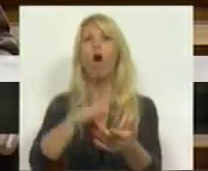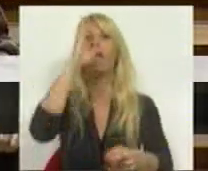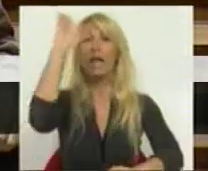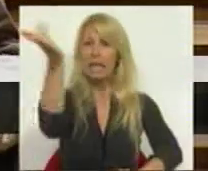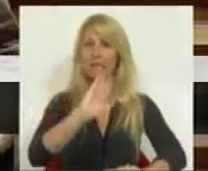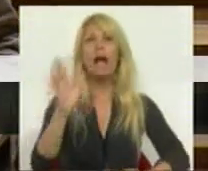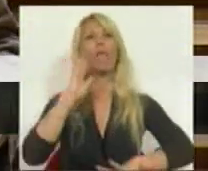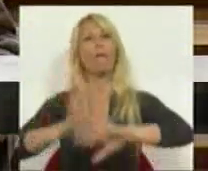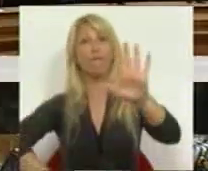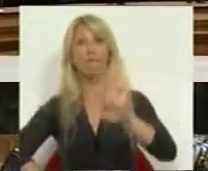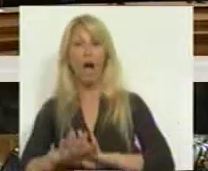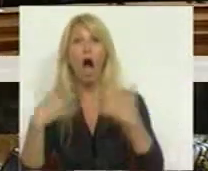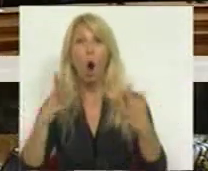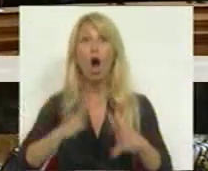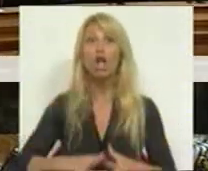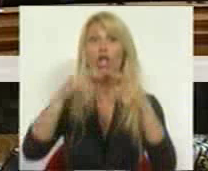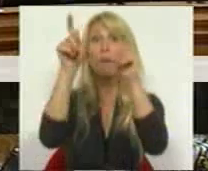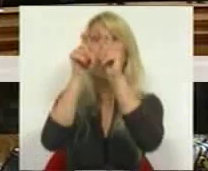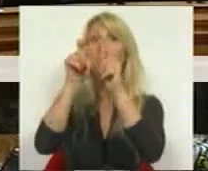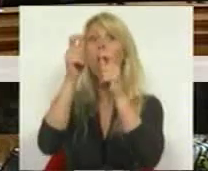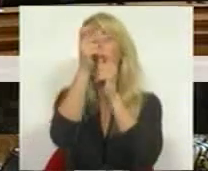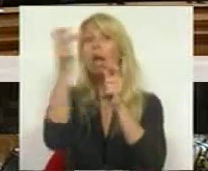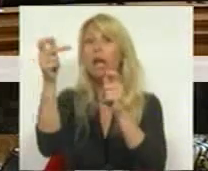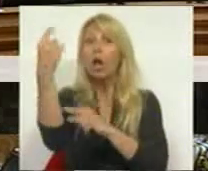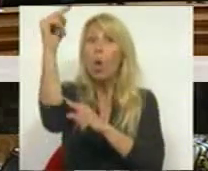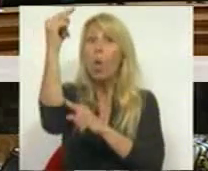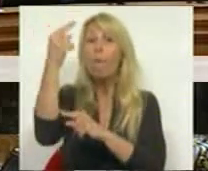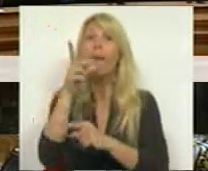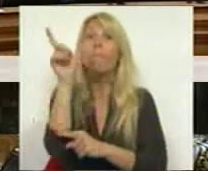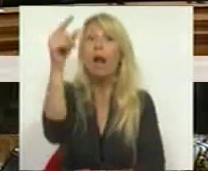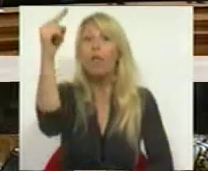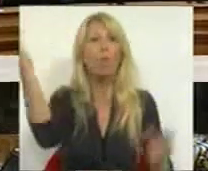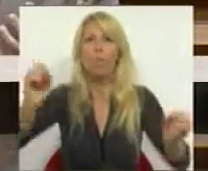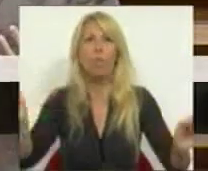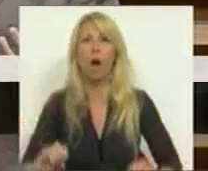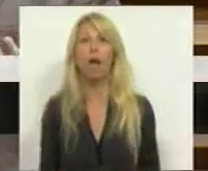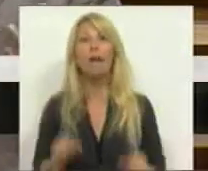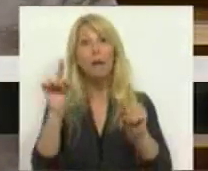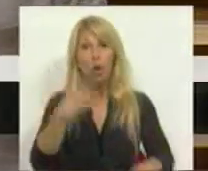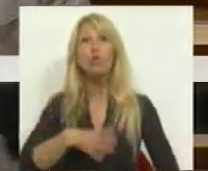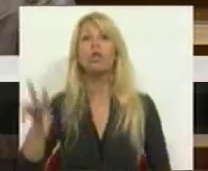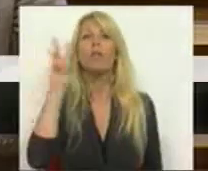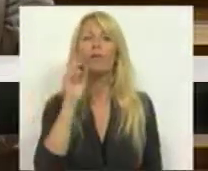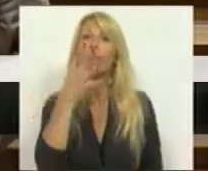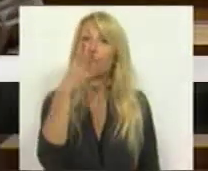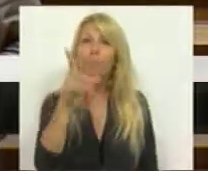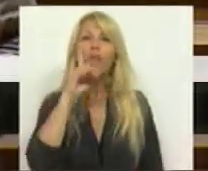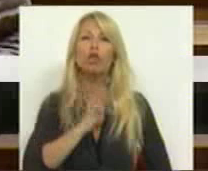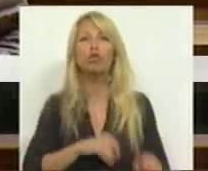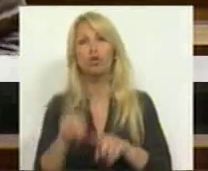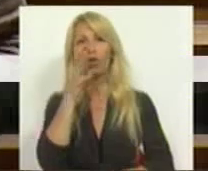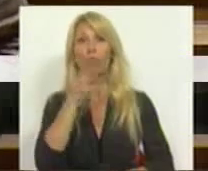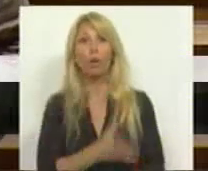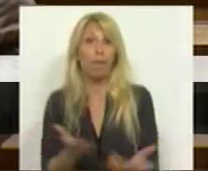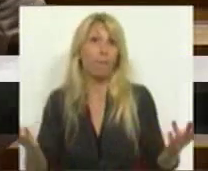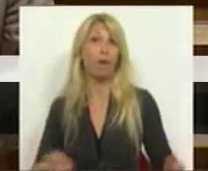nem uma linha, nem uma palavra. E era disso que nós cá gostávamos de ouvir. Diz-lhes a Sra. Deputada. Bem, mas